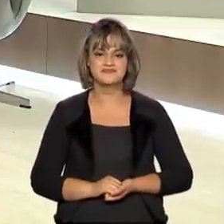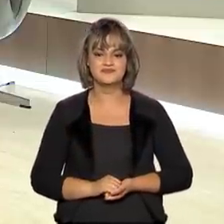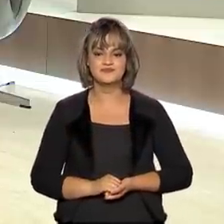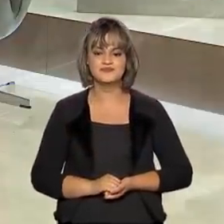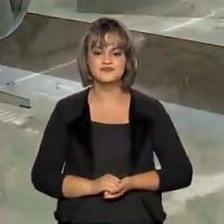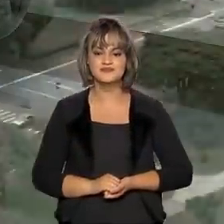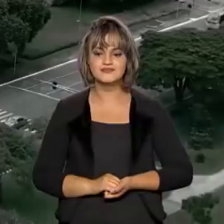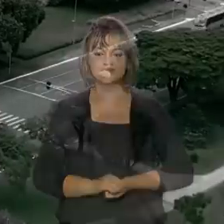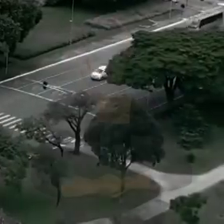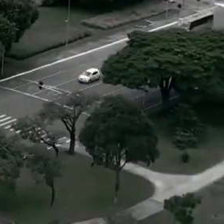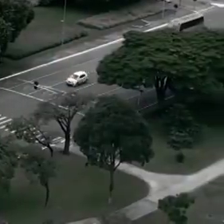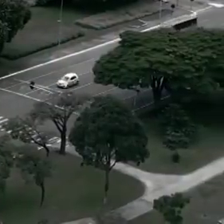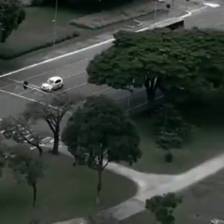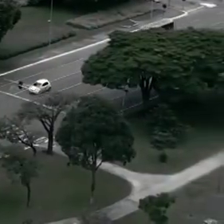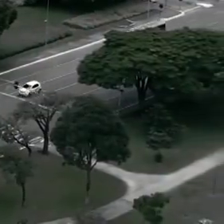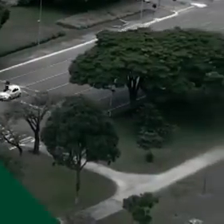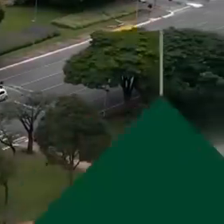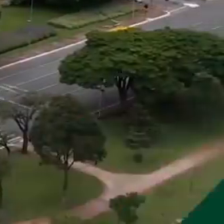instantes.